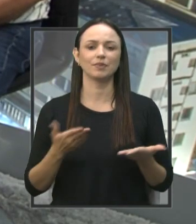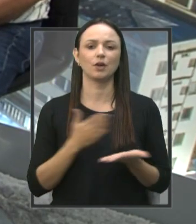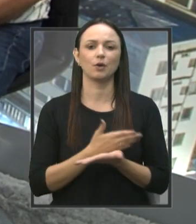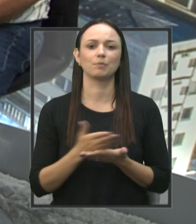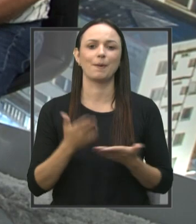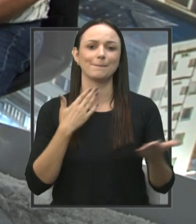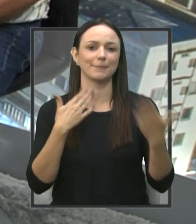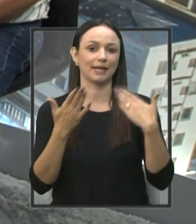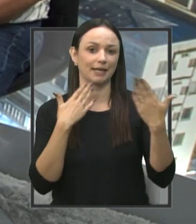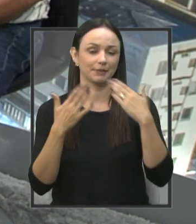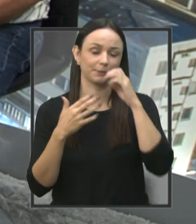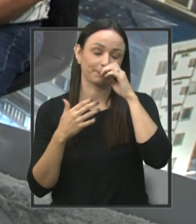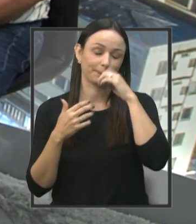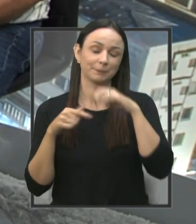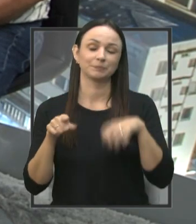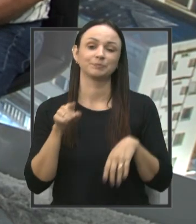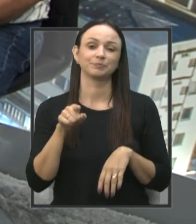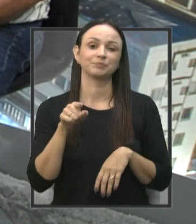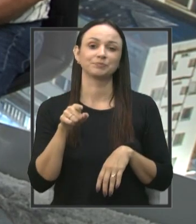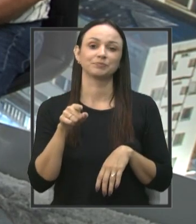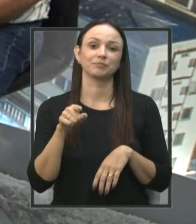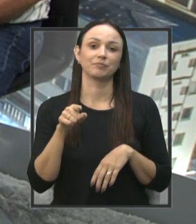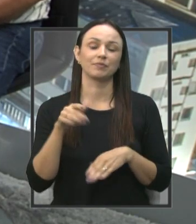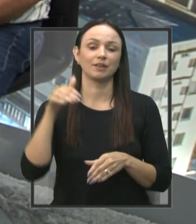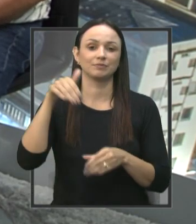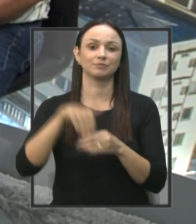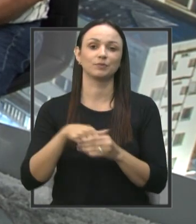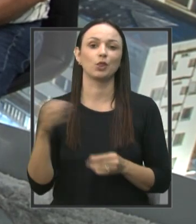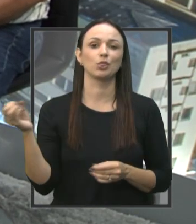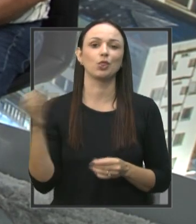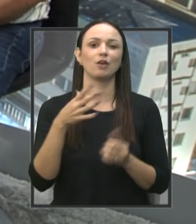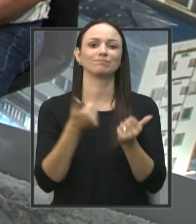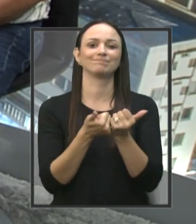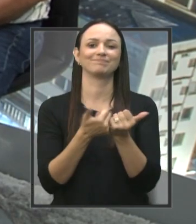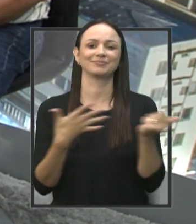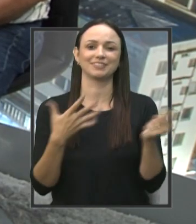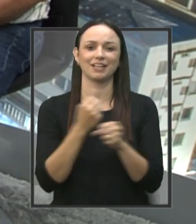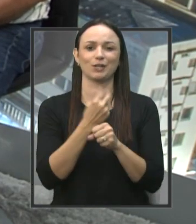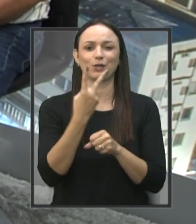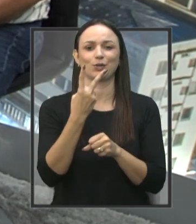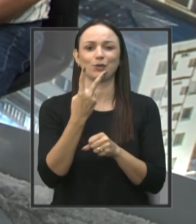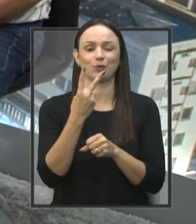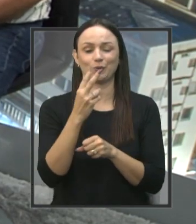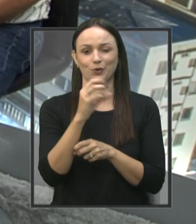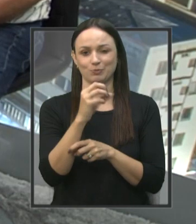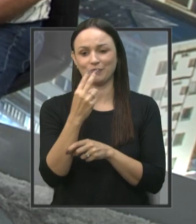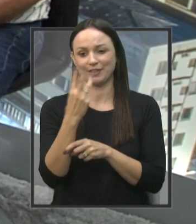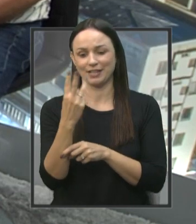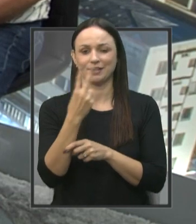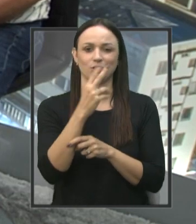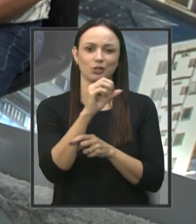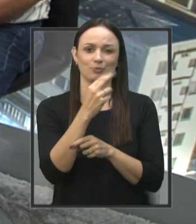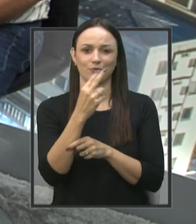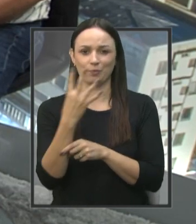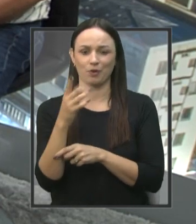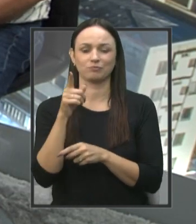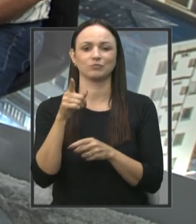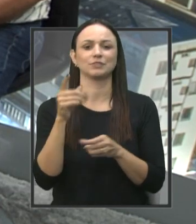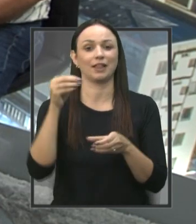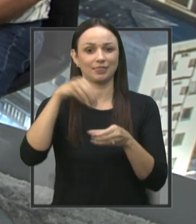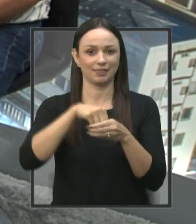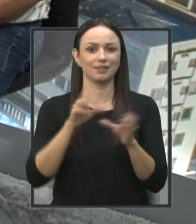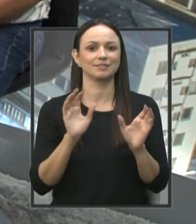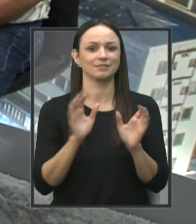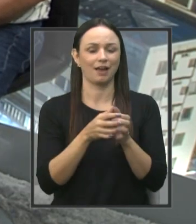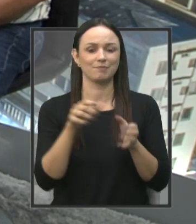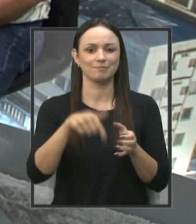vai começar o nosso bate-papo repercutindo a eleição da nova mesa diretora para o bienio 23-24. O senhor faz parte dessa chapa